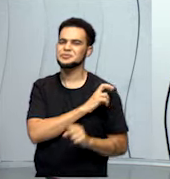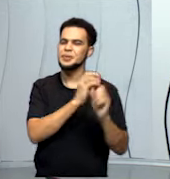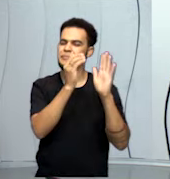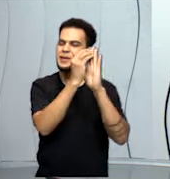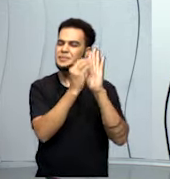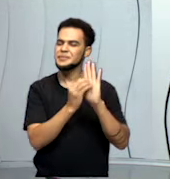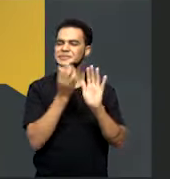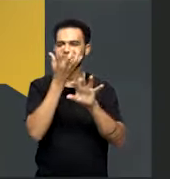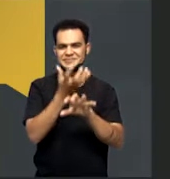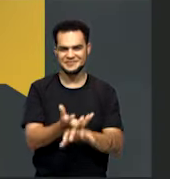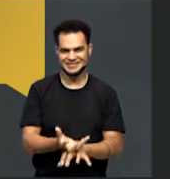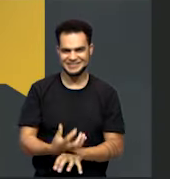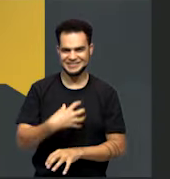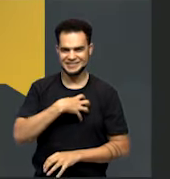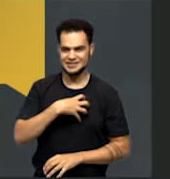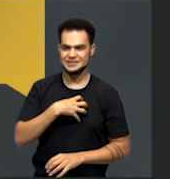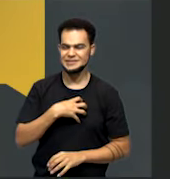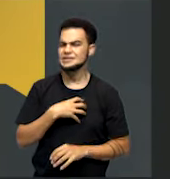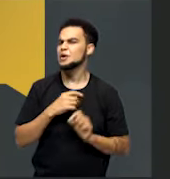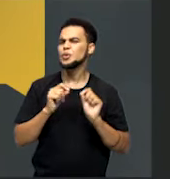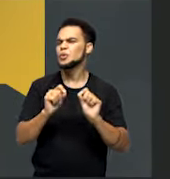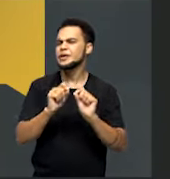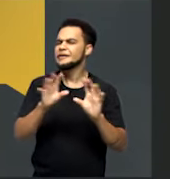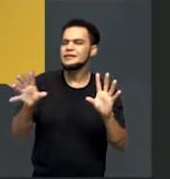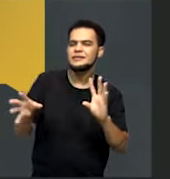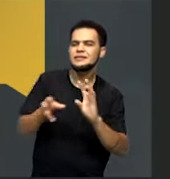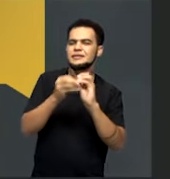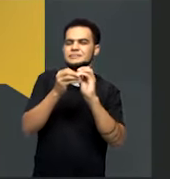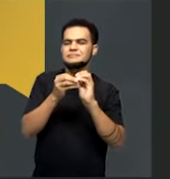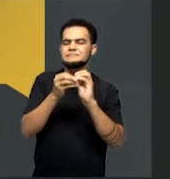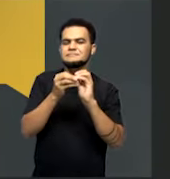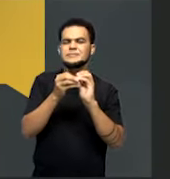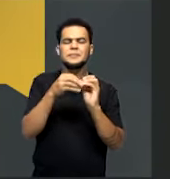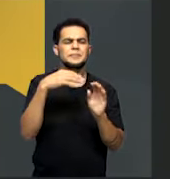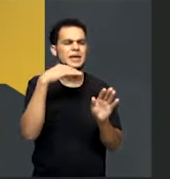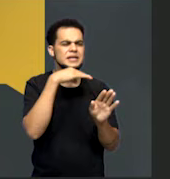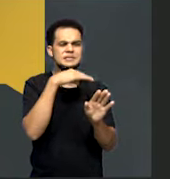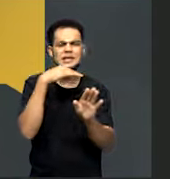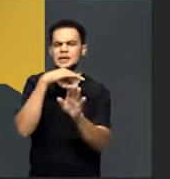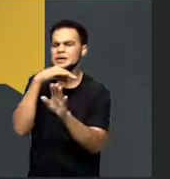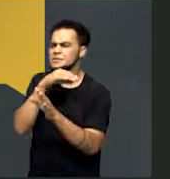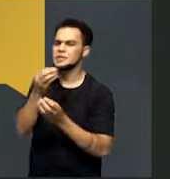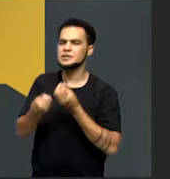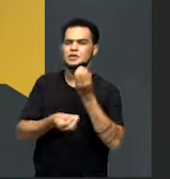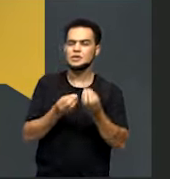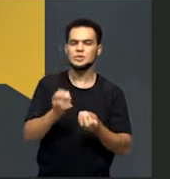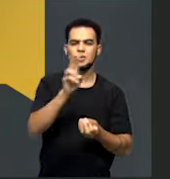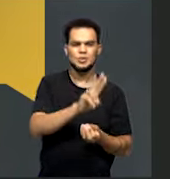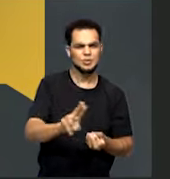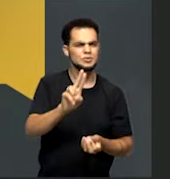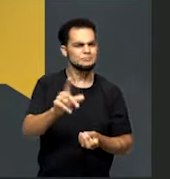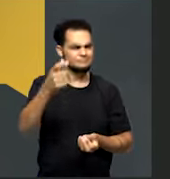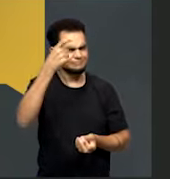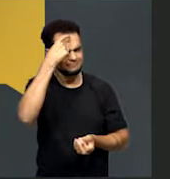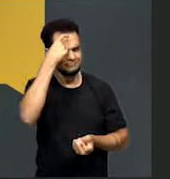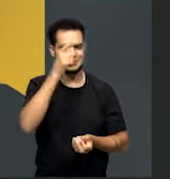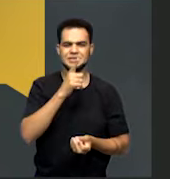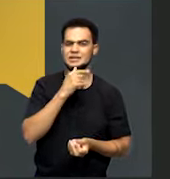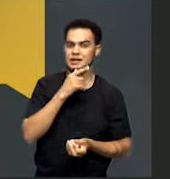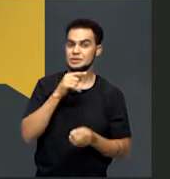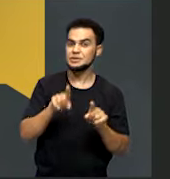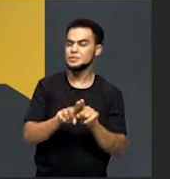ciências. Identificar os principais usos da água e de outros materiais nas atividades